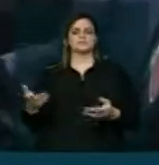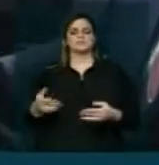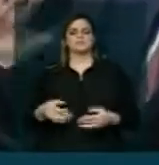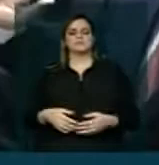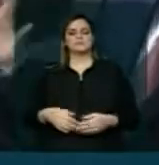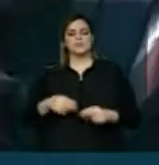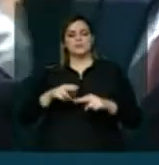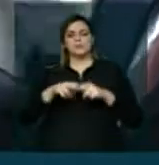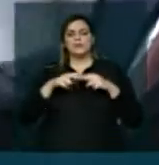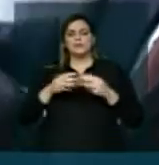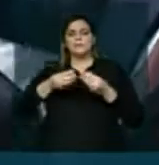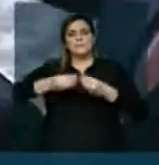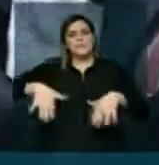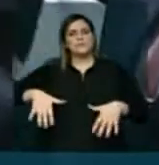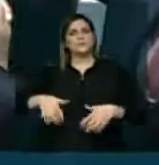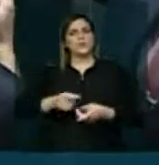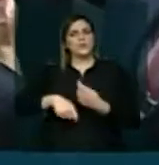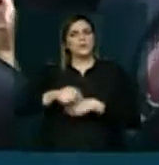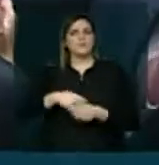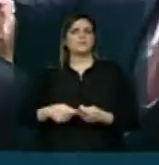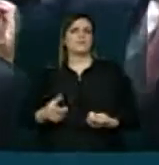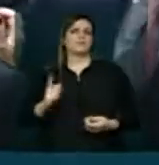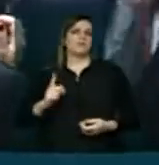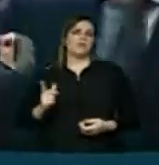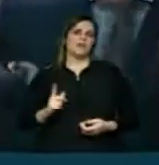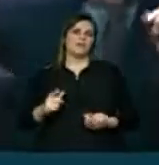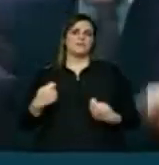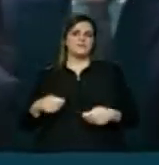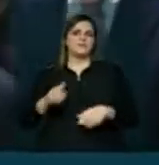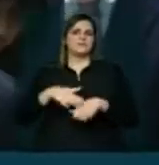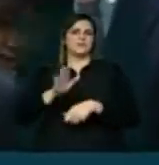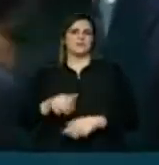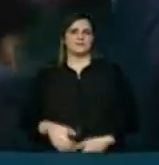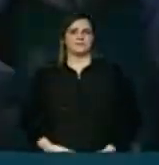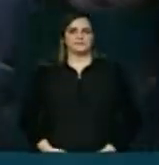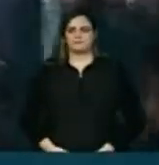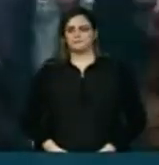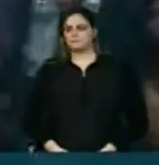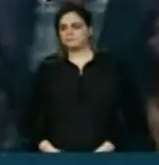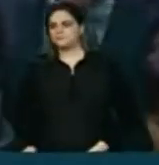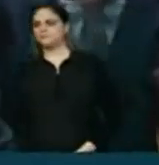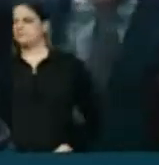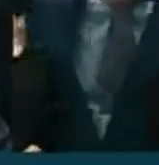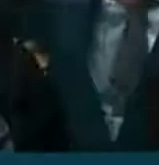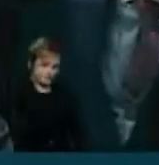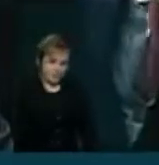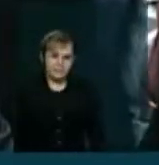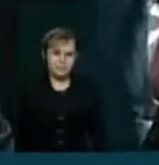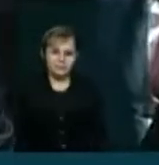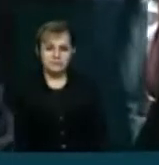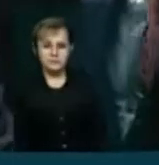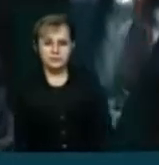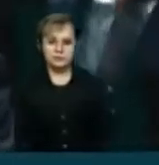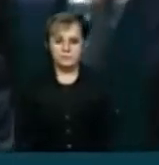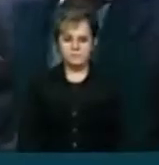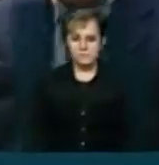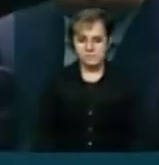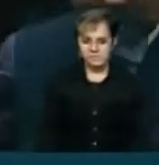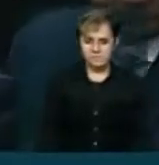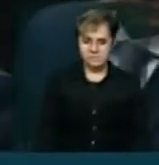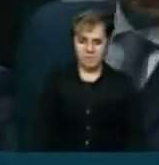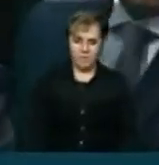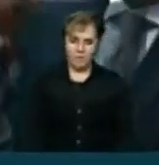trazendo prejuízos econômicos para a Zona Franca de Manaus. E com a implantação desse novo porto